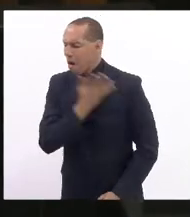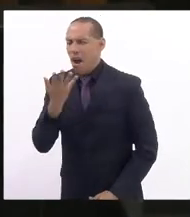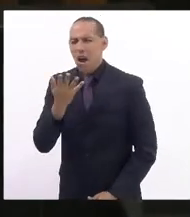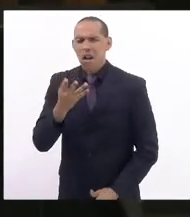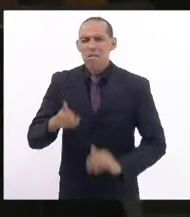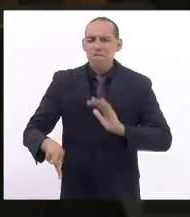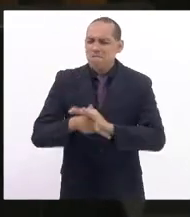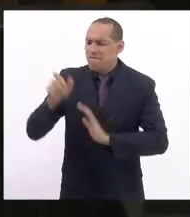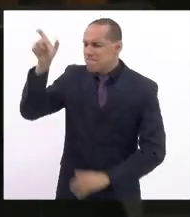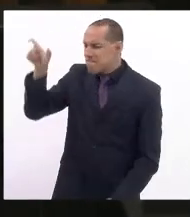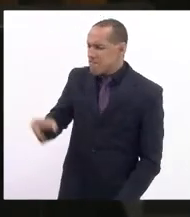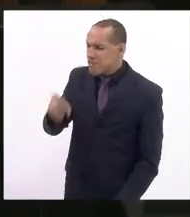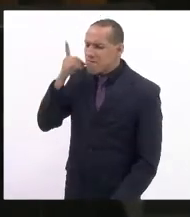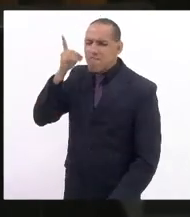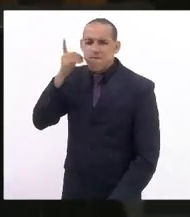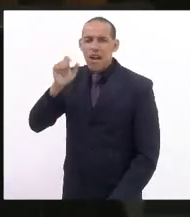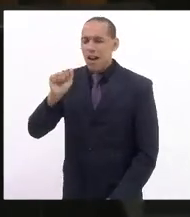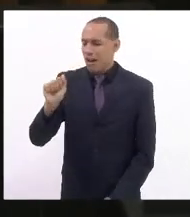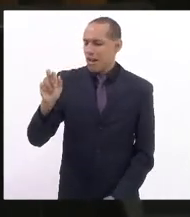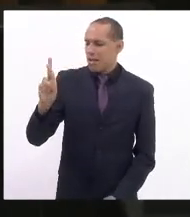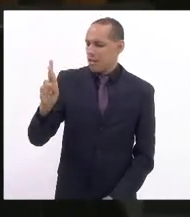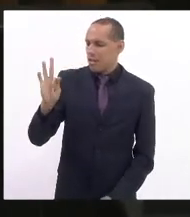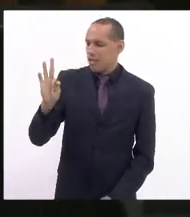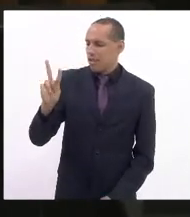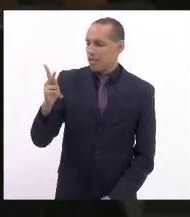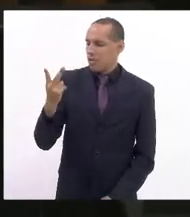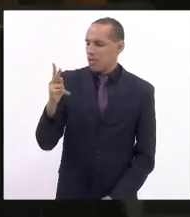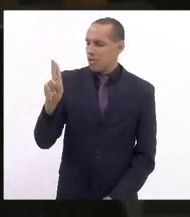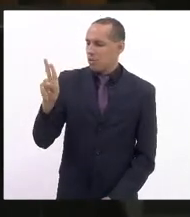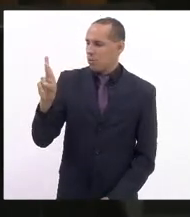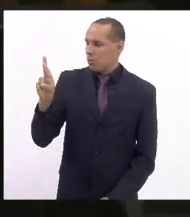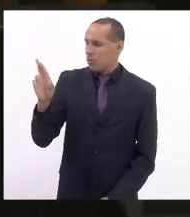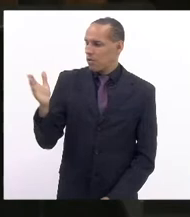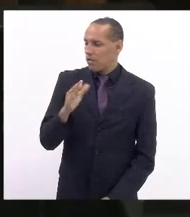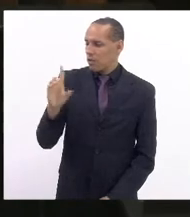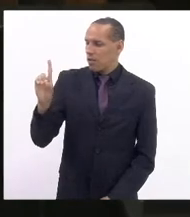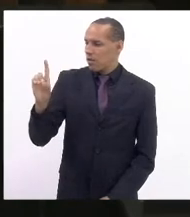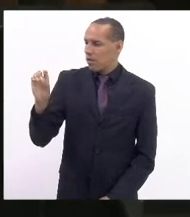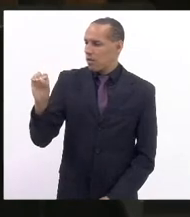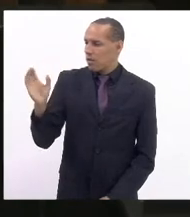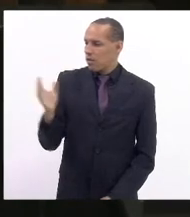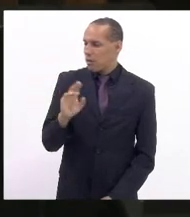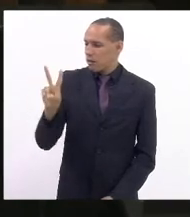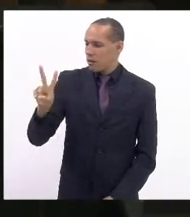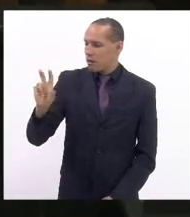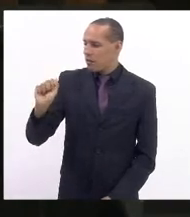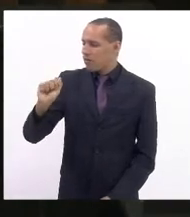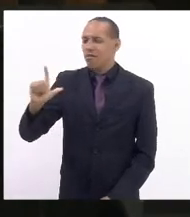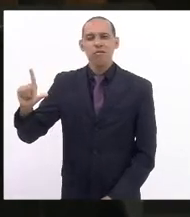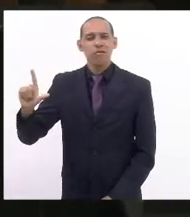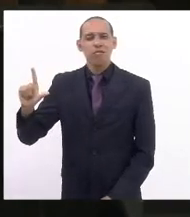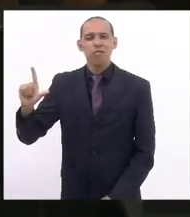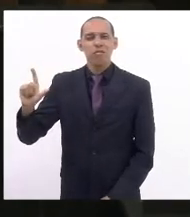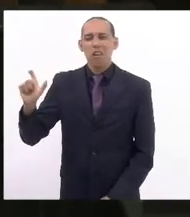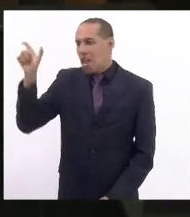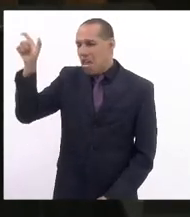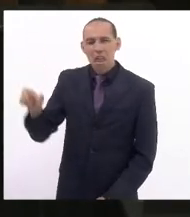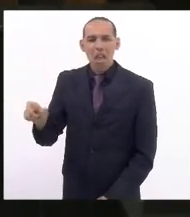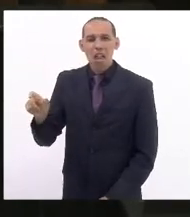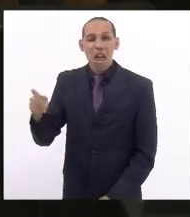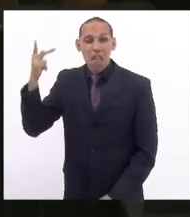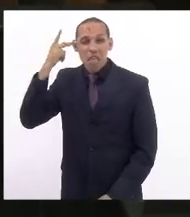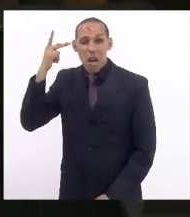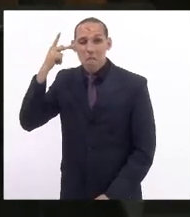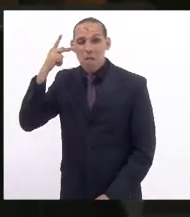estadual, Arthur Duval, que sai de São Paulo,